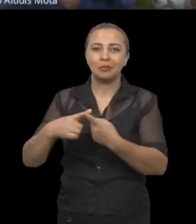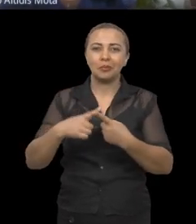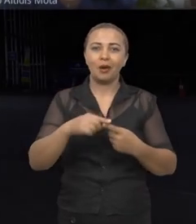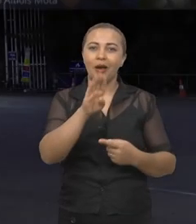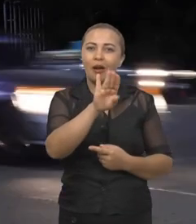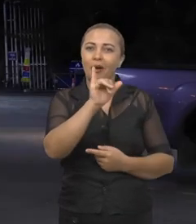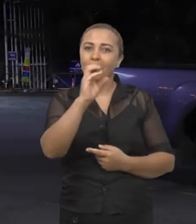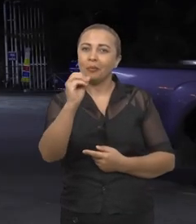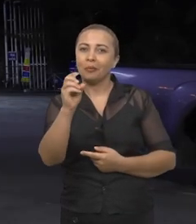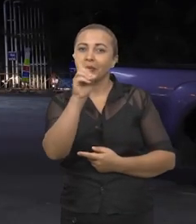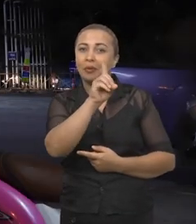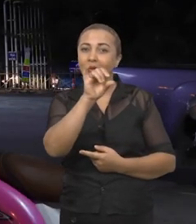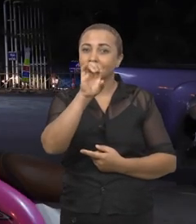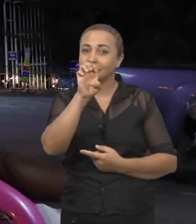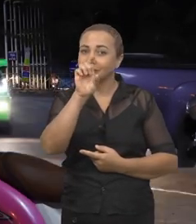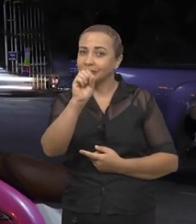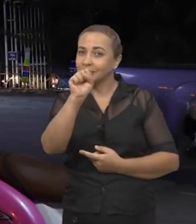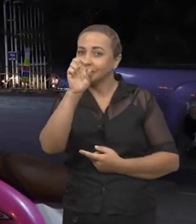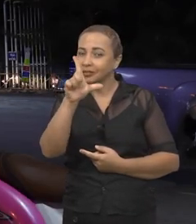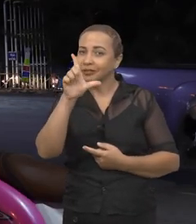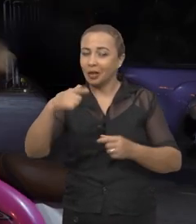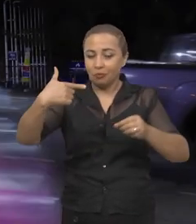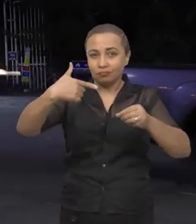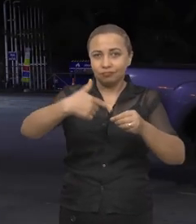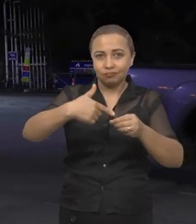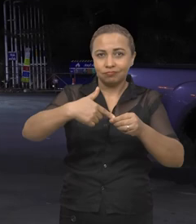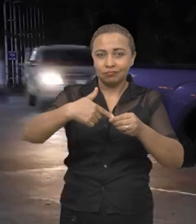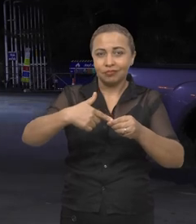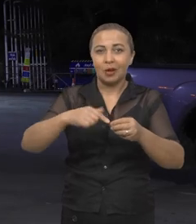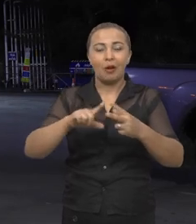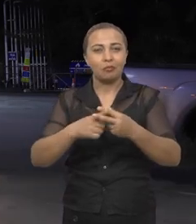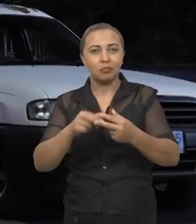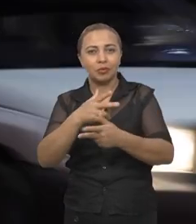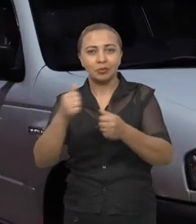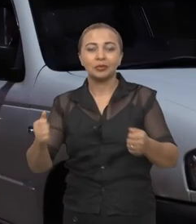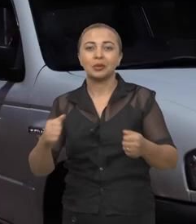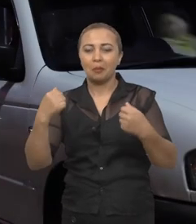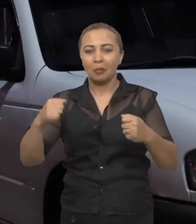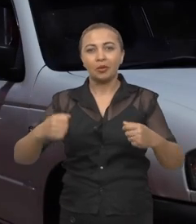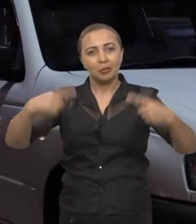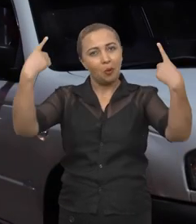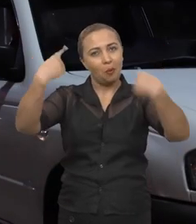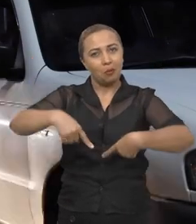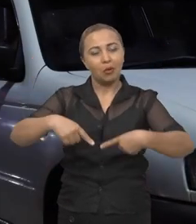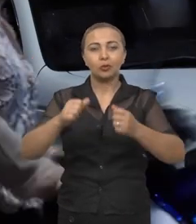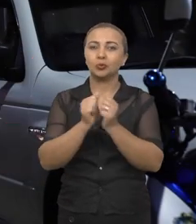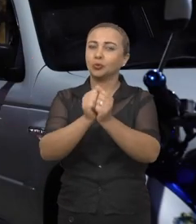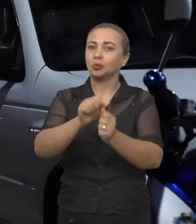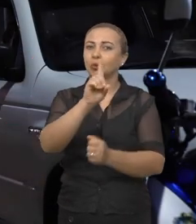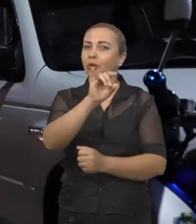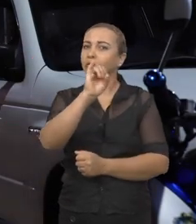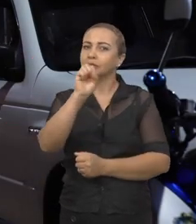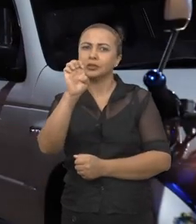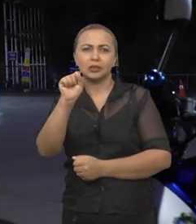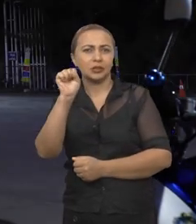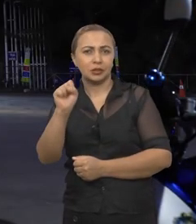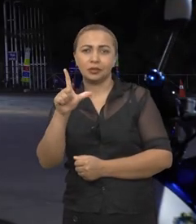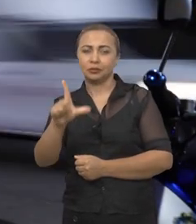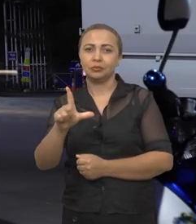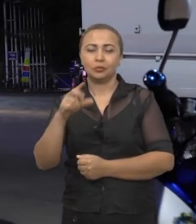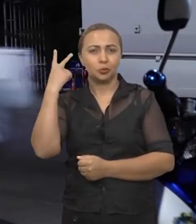o biodiesel tem que ser competitivo no seu processo de produção, para competir com o diesel. Então,